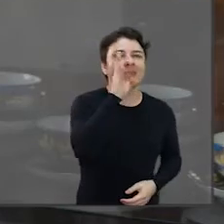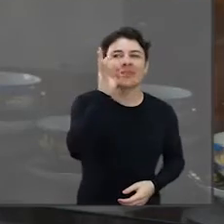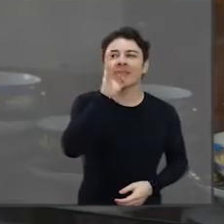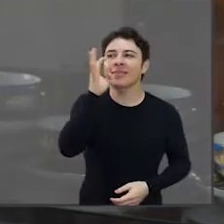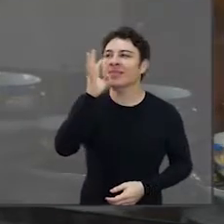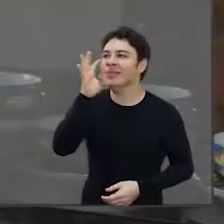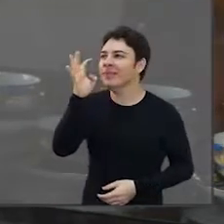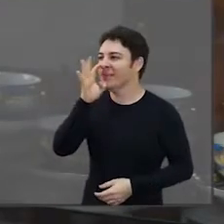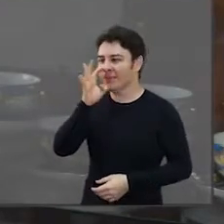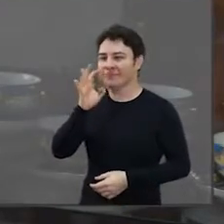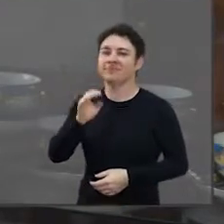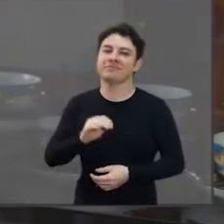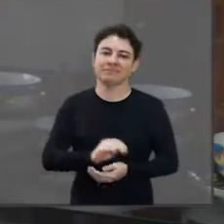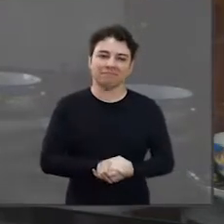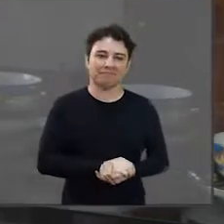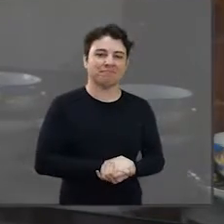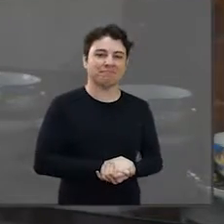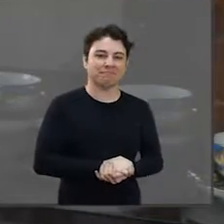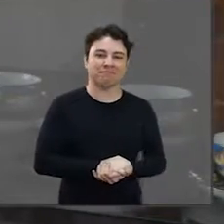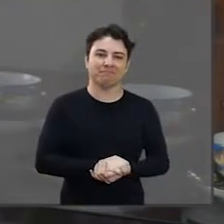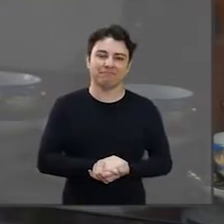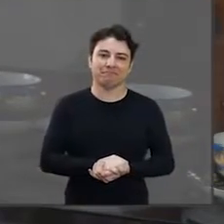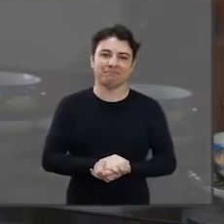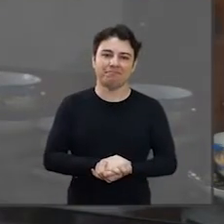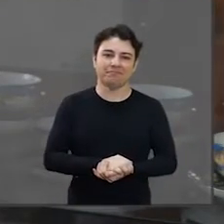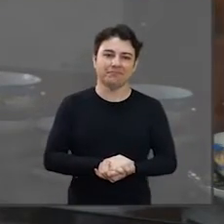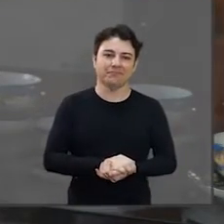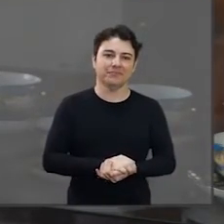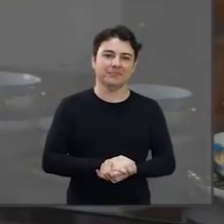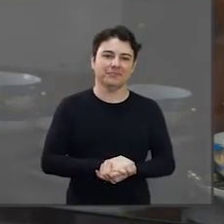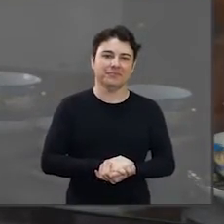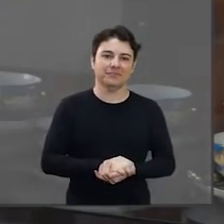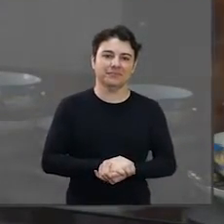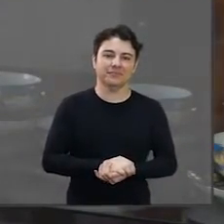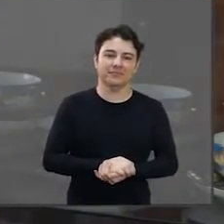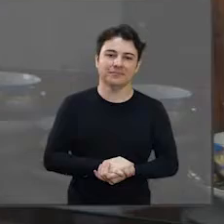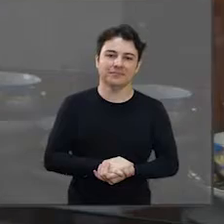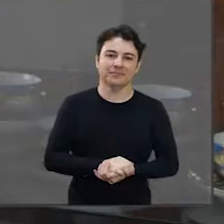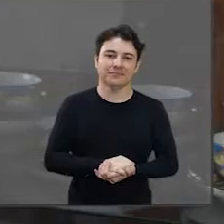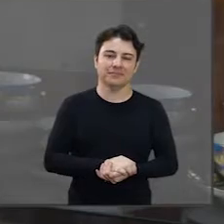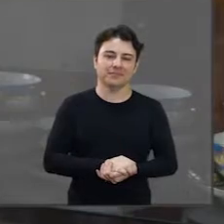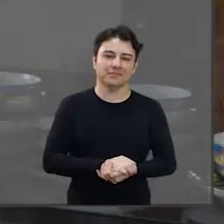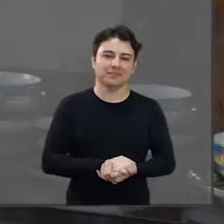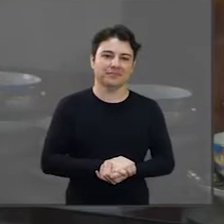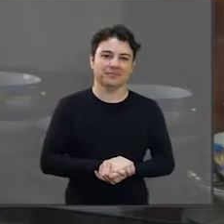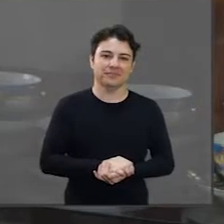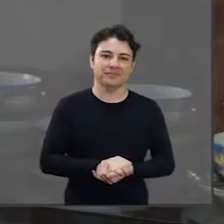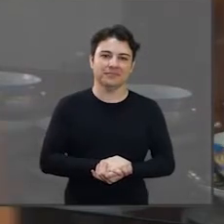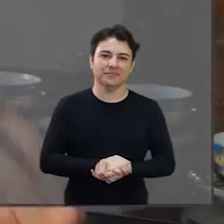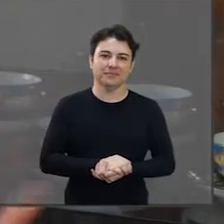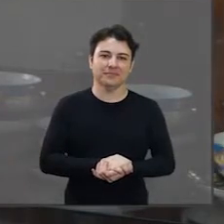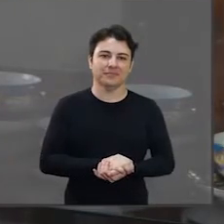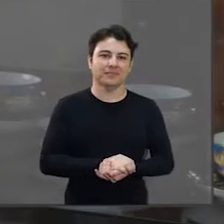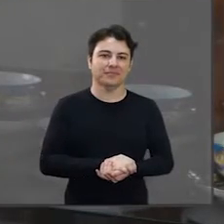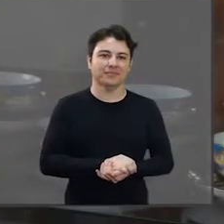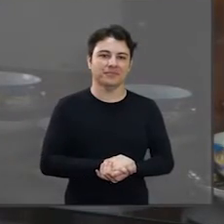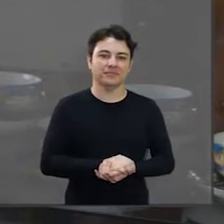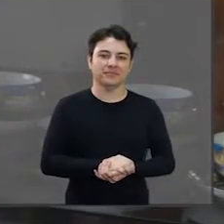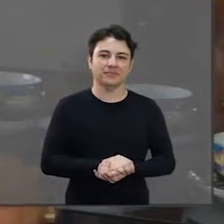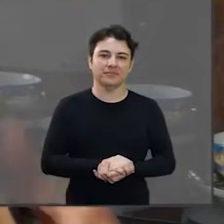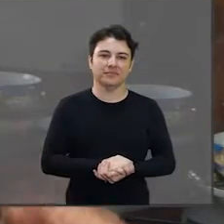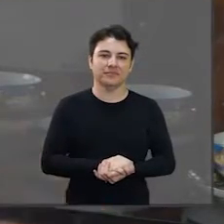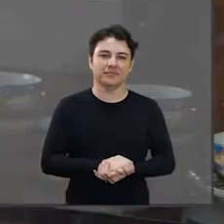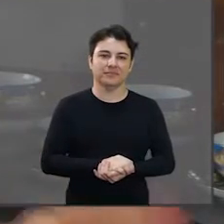se pode ouvir a narração de alguns gols, além de poder também fazer um passeio pelo